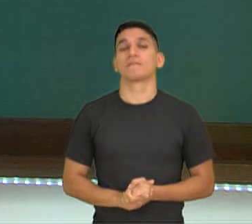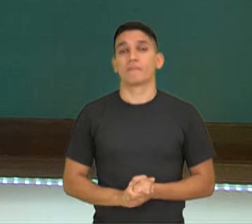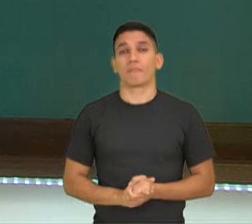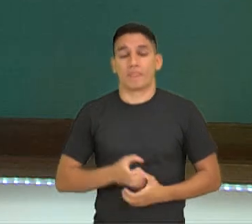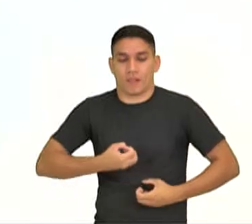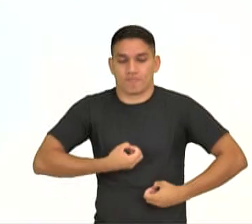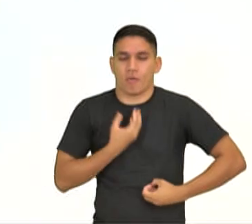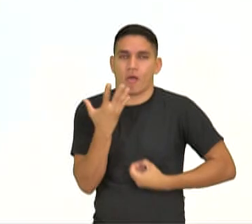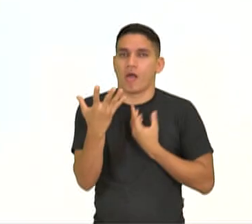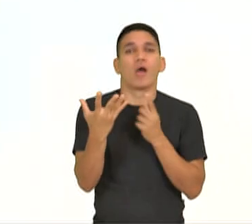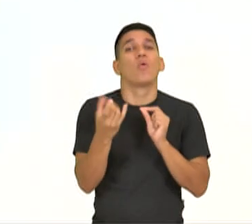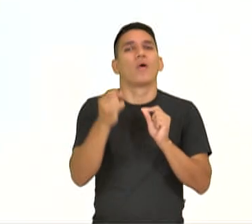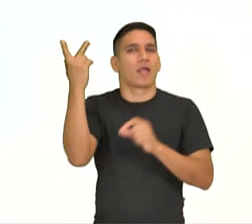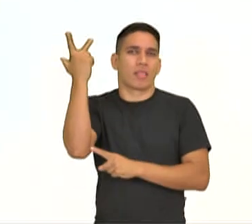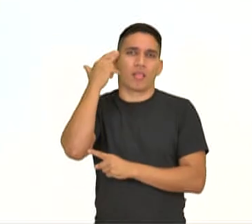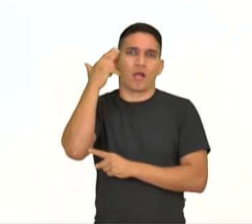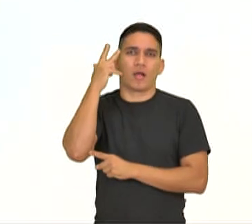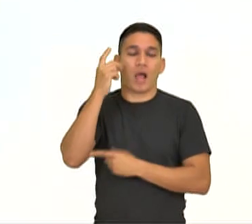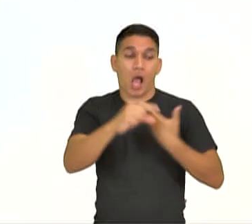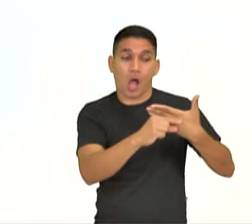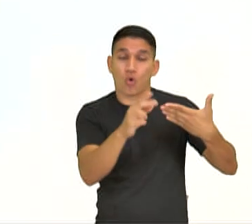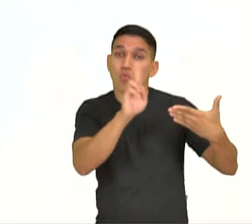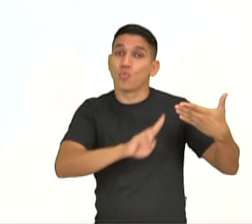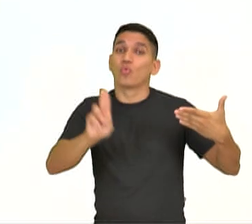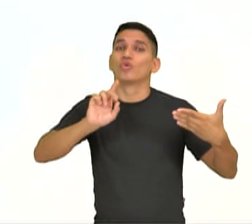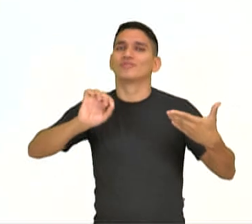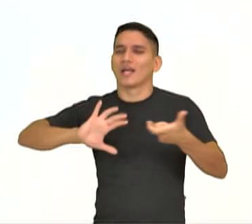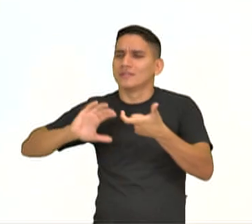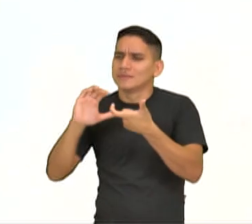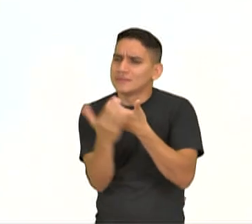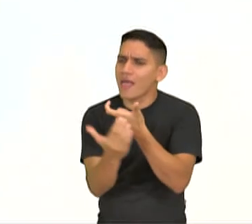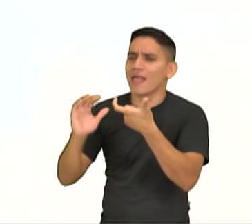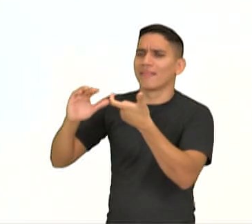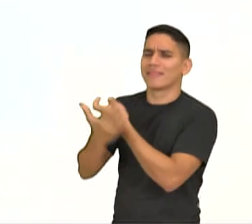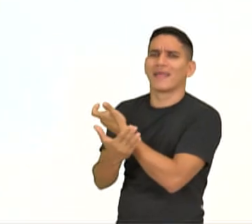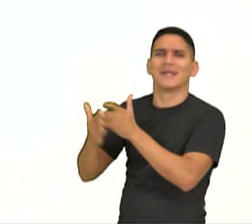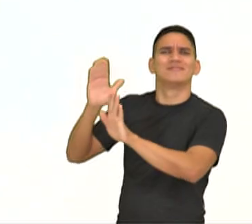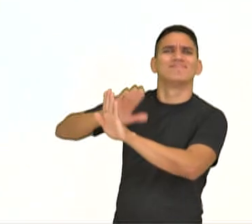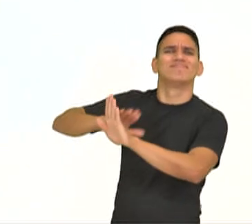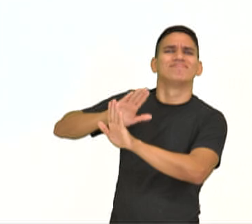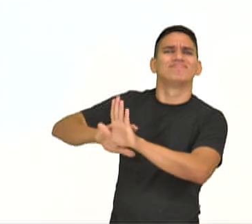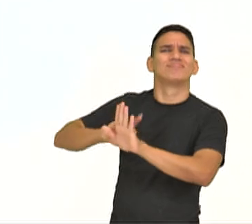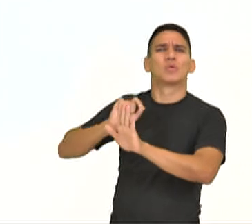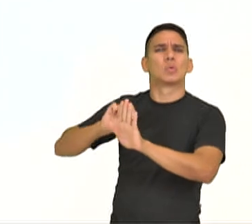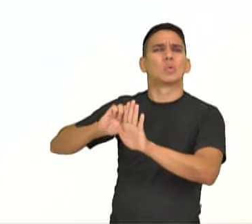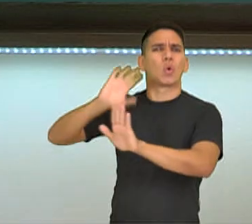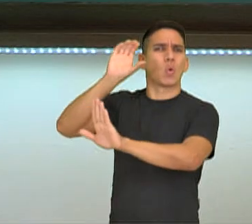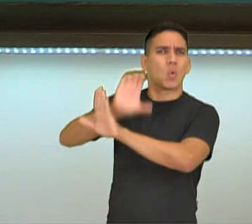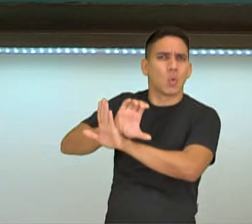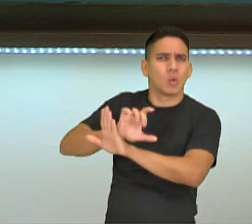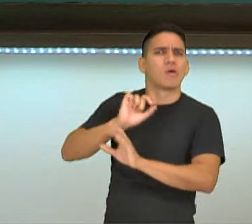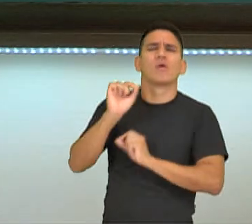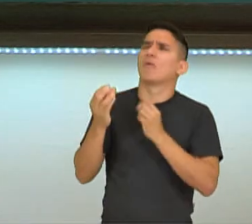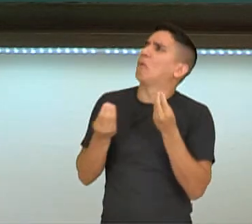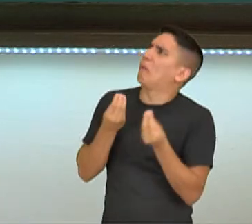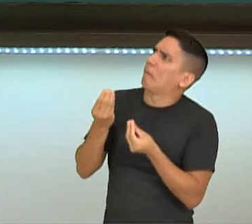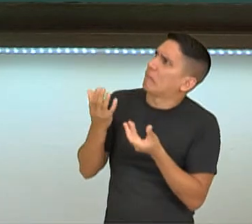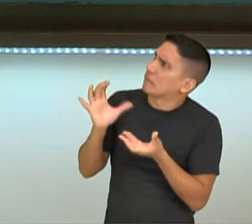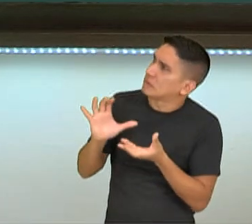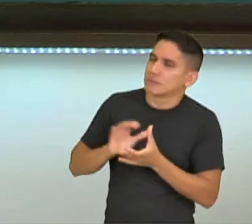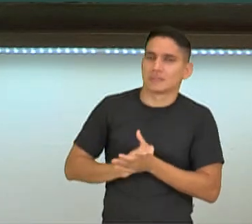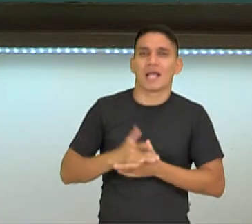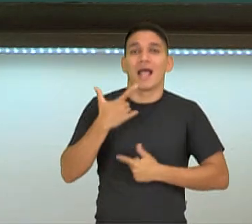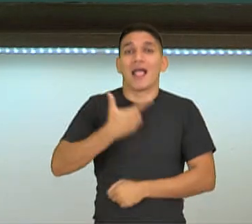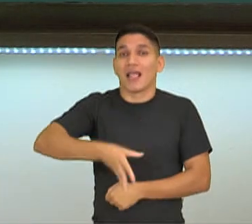poema, é muito comum que o autor utilize-se de expressões com sentido figurado, conotativo. Como assim? A